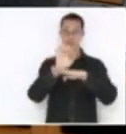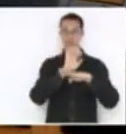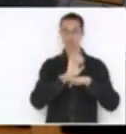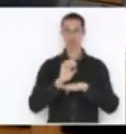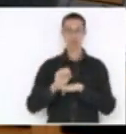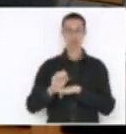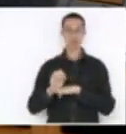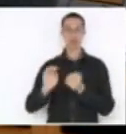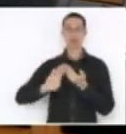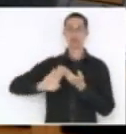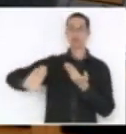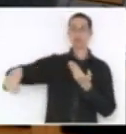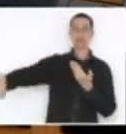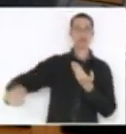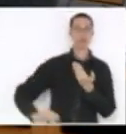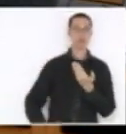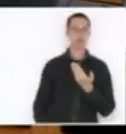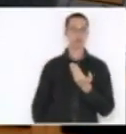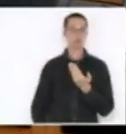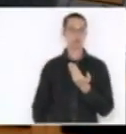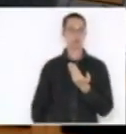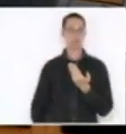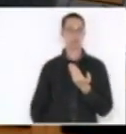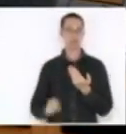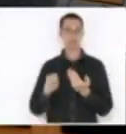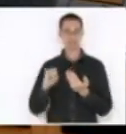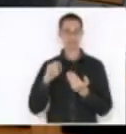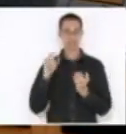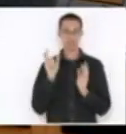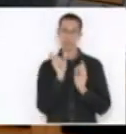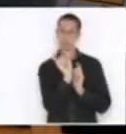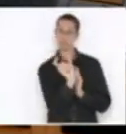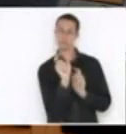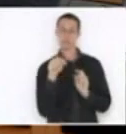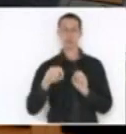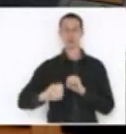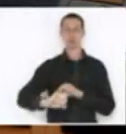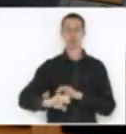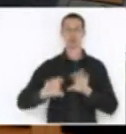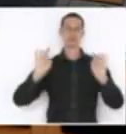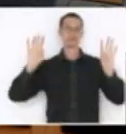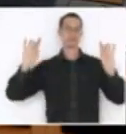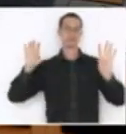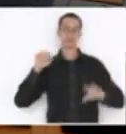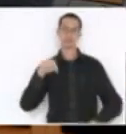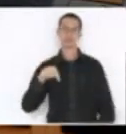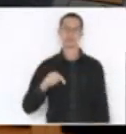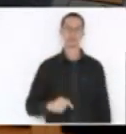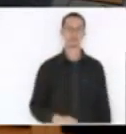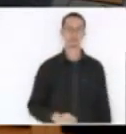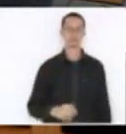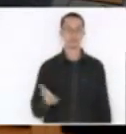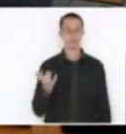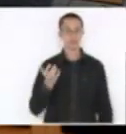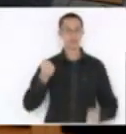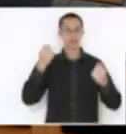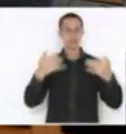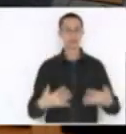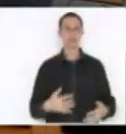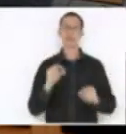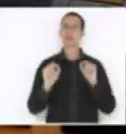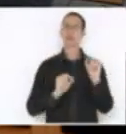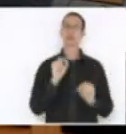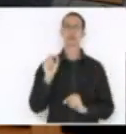se essa emenda ficar como está. Então, o que eu quero dizer? Nós, quando apresentamos a